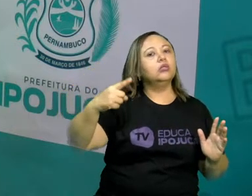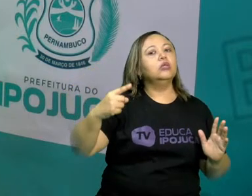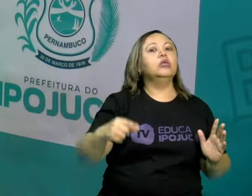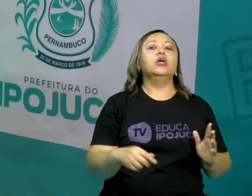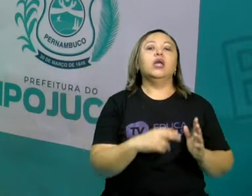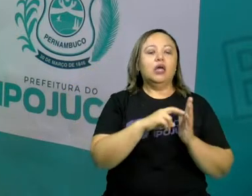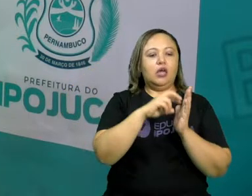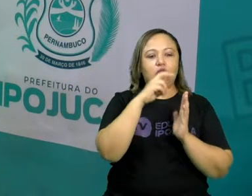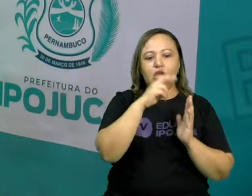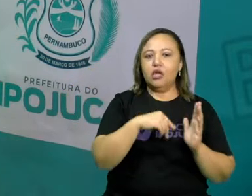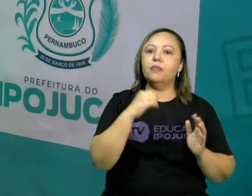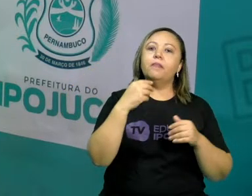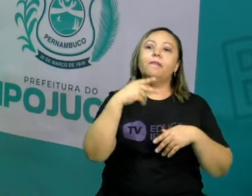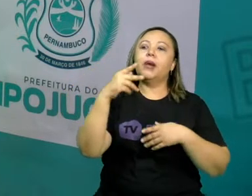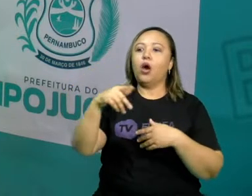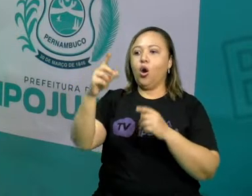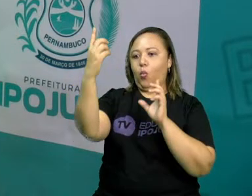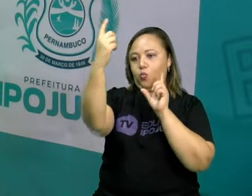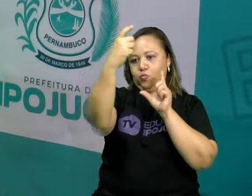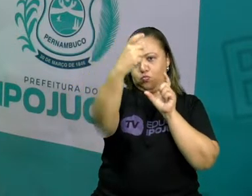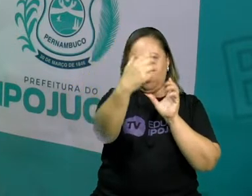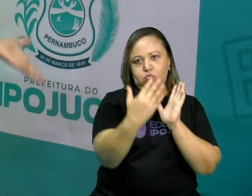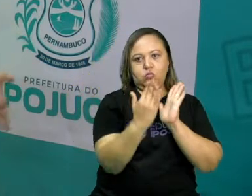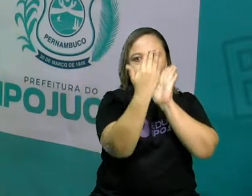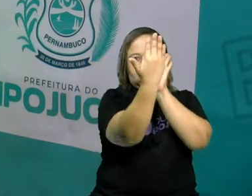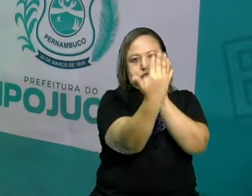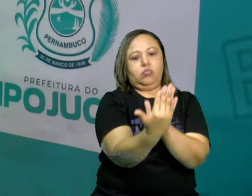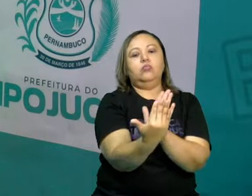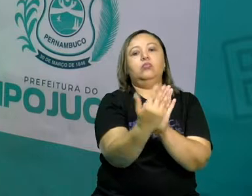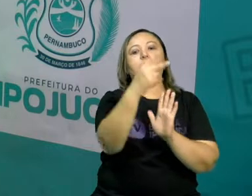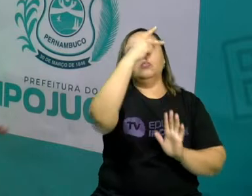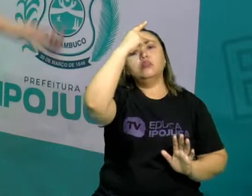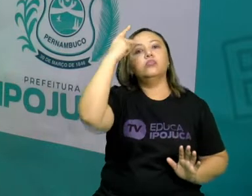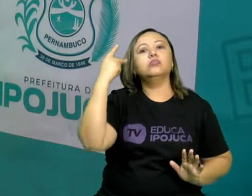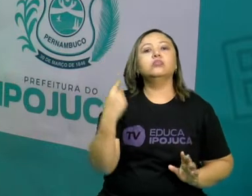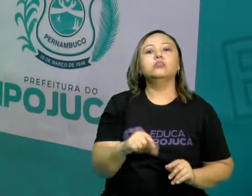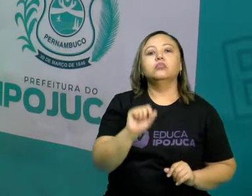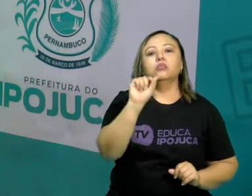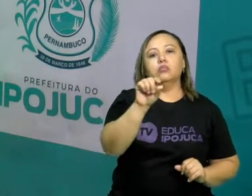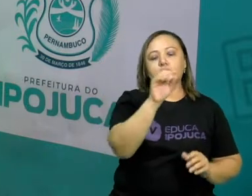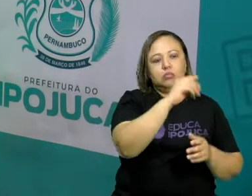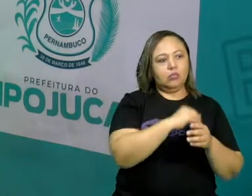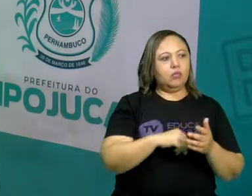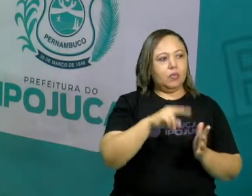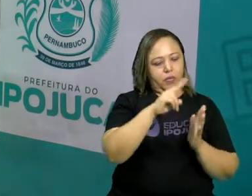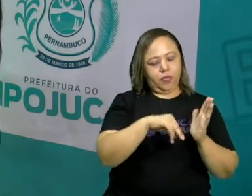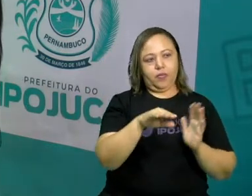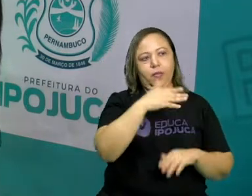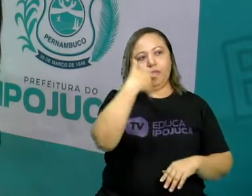alta, lendo para alguém, para a gente melhorar a nossa leitura. Vamos lá?